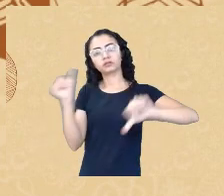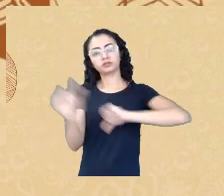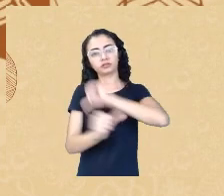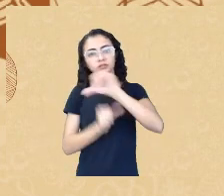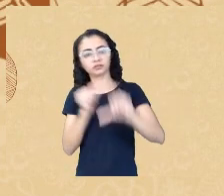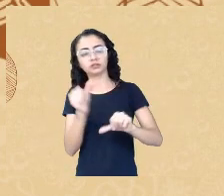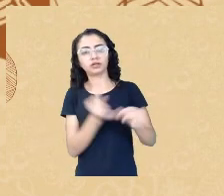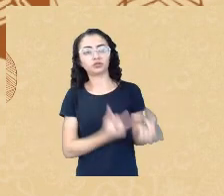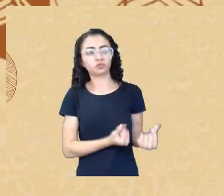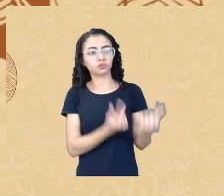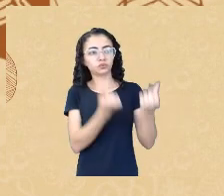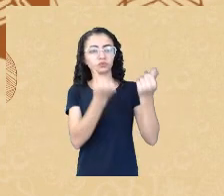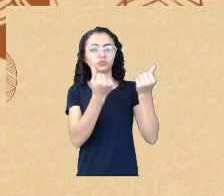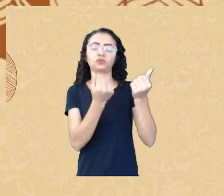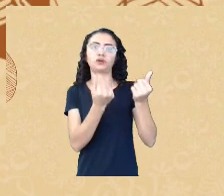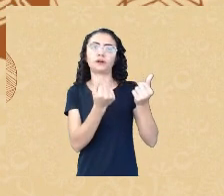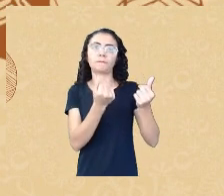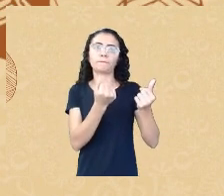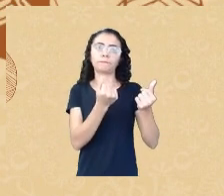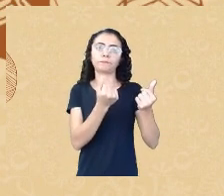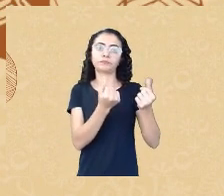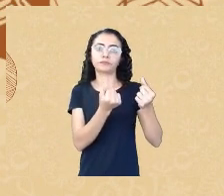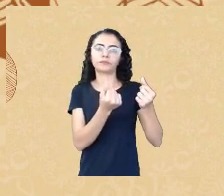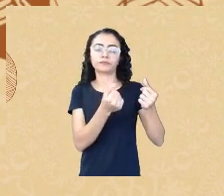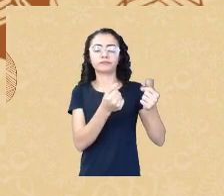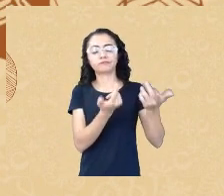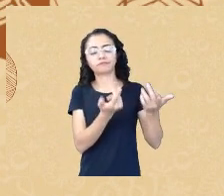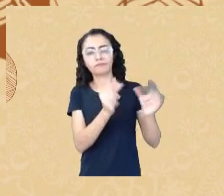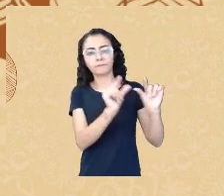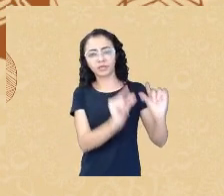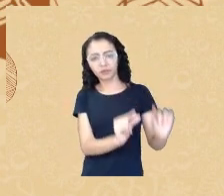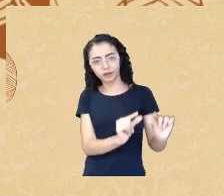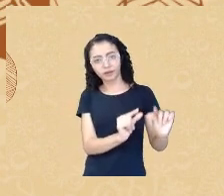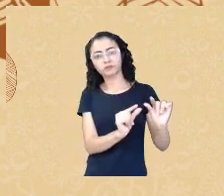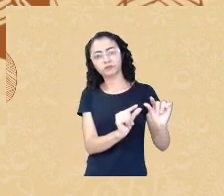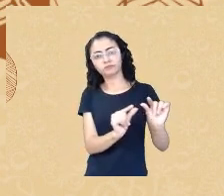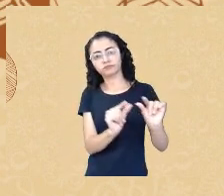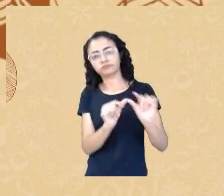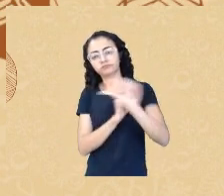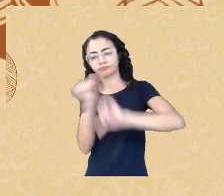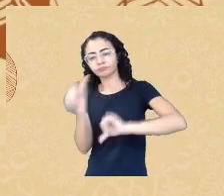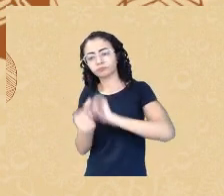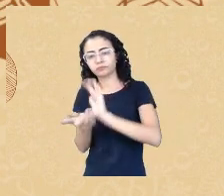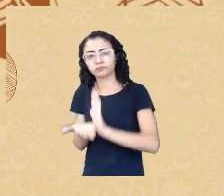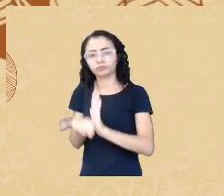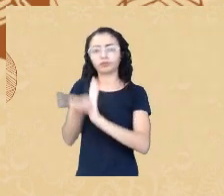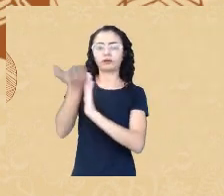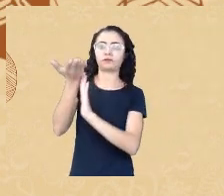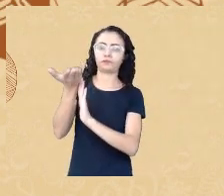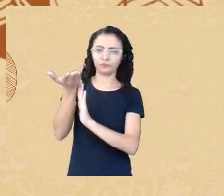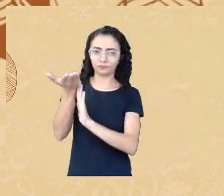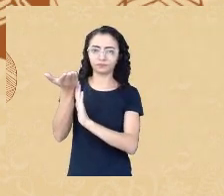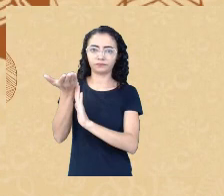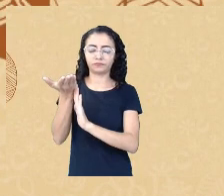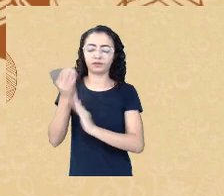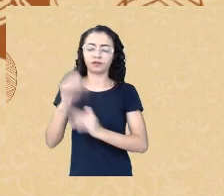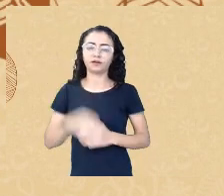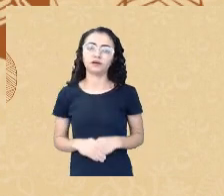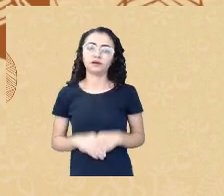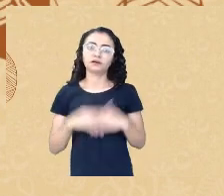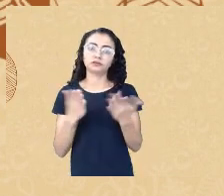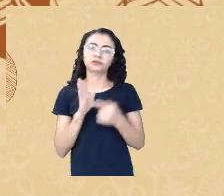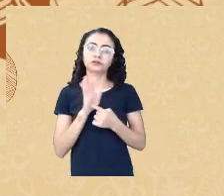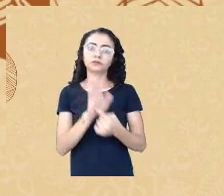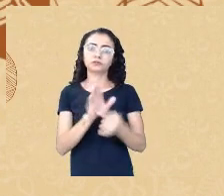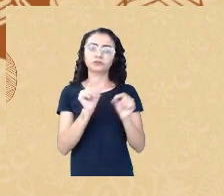excluindo as pessoas que roubaram um banco ou as pessoas que ganharam na loteria estamos falando realmente do clássico a pessoa que trabalhou e